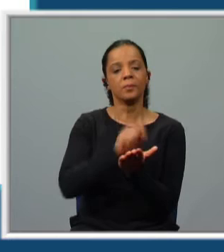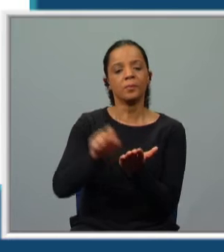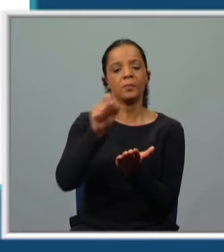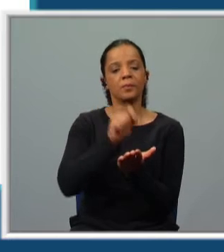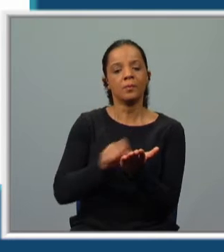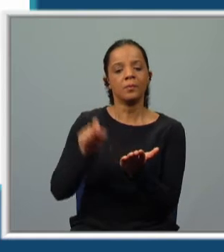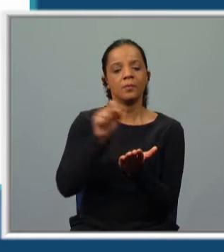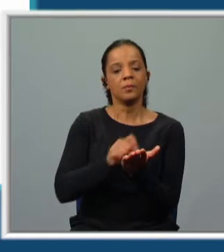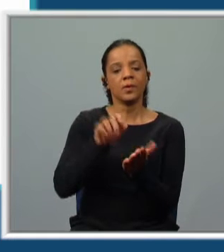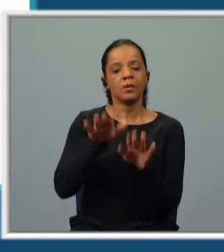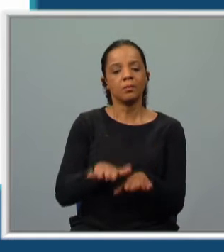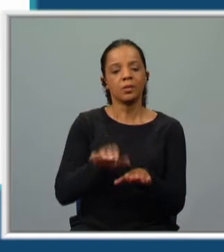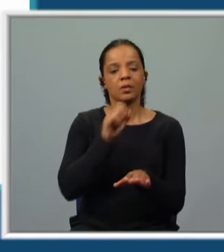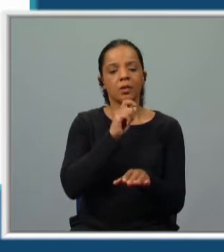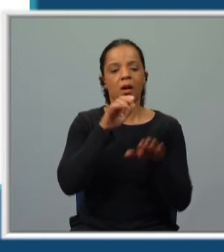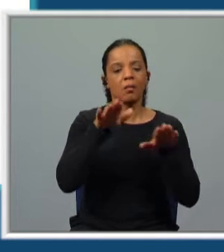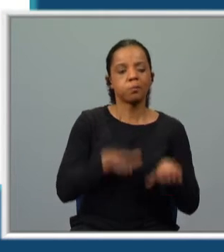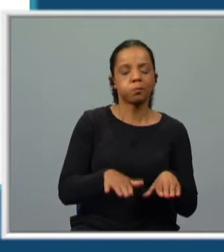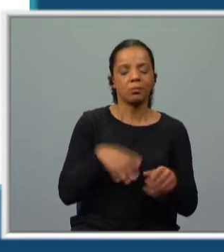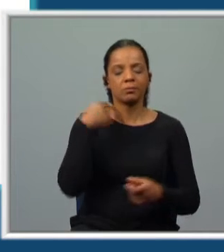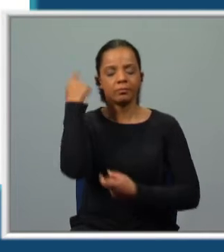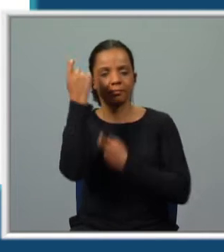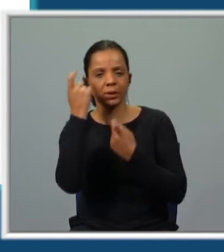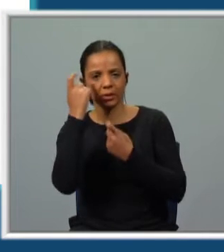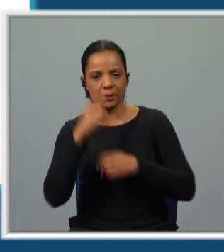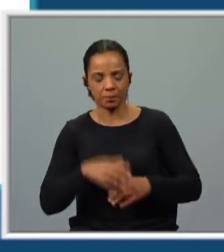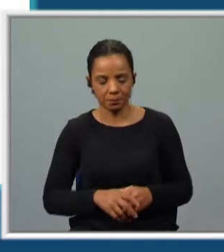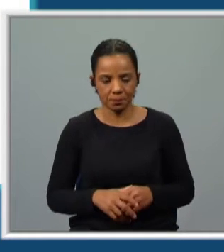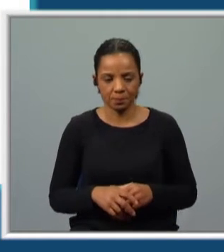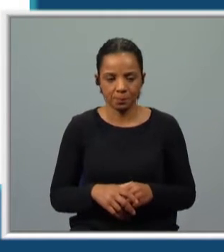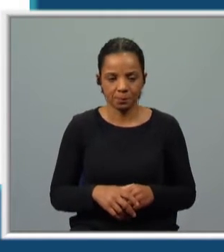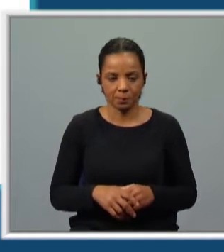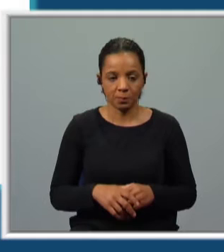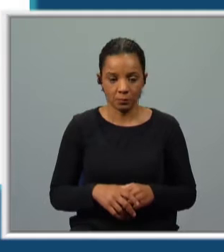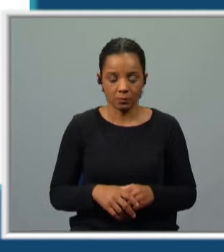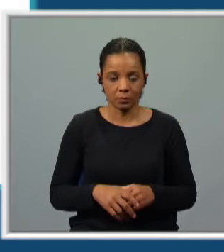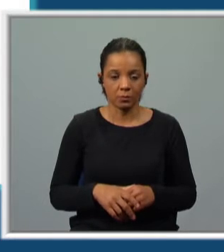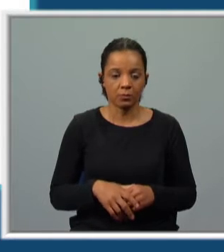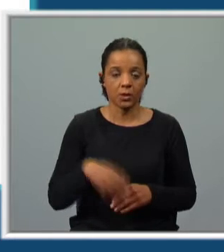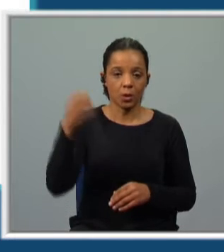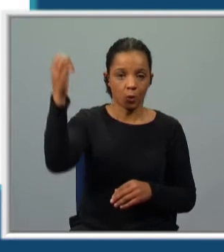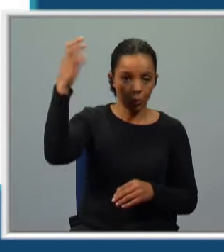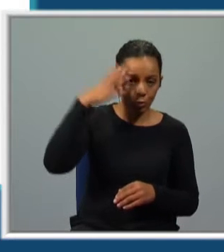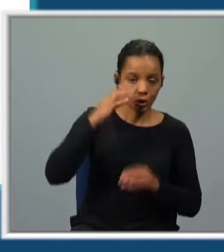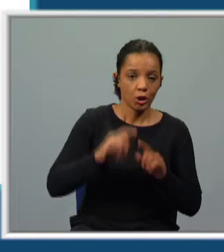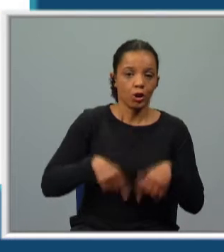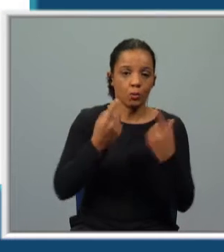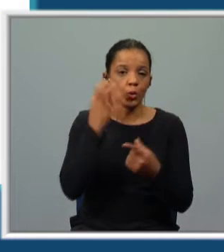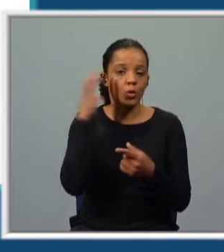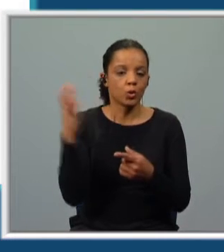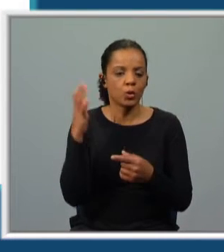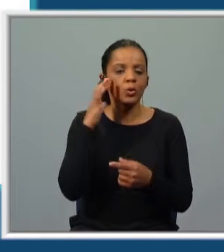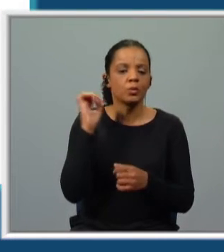espaços para repousar e meditar. Portanto, repara. Indicação sobre a luz e a seguir o som.